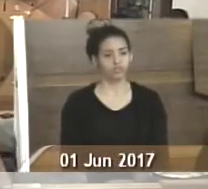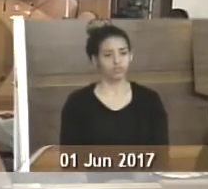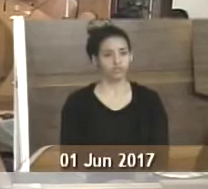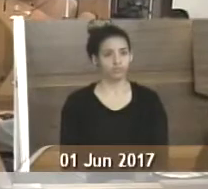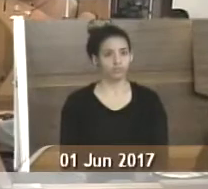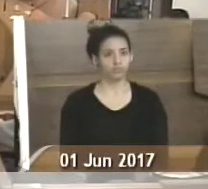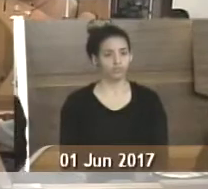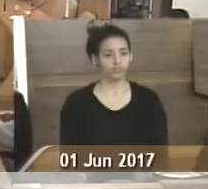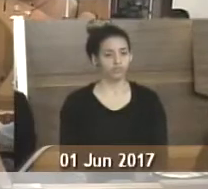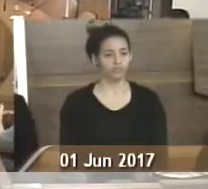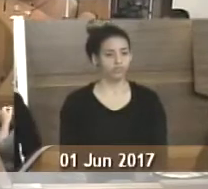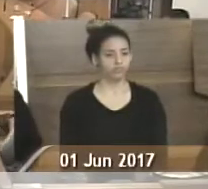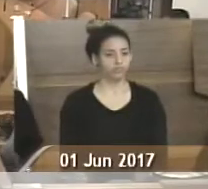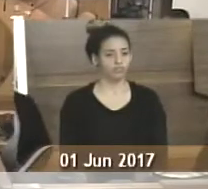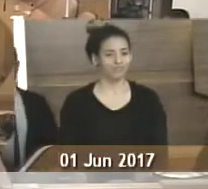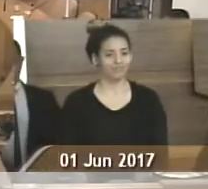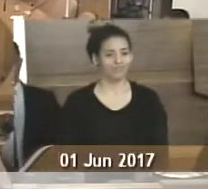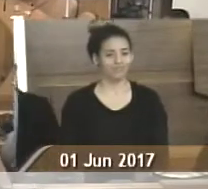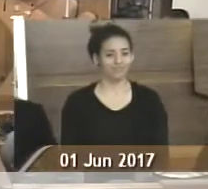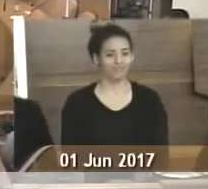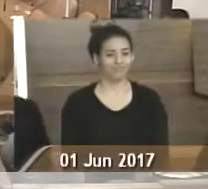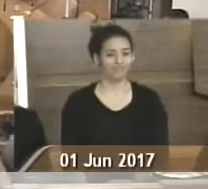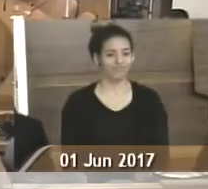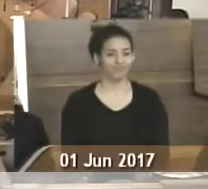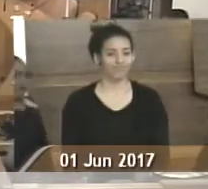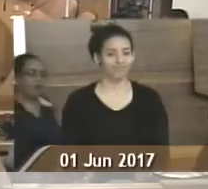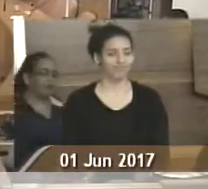É a cadeira do Marco Antônio que a gente começa a falar.